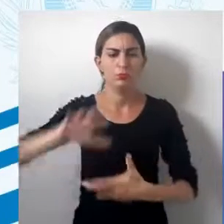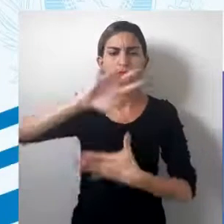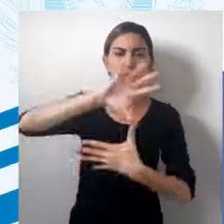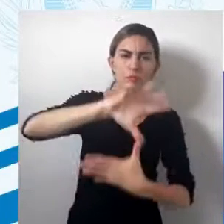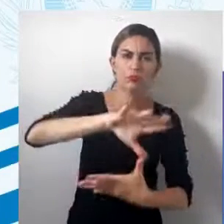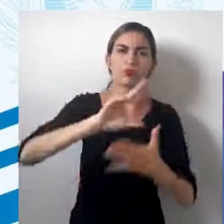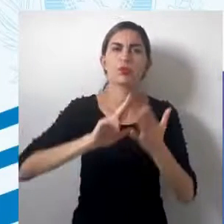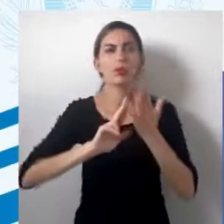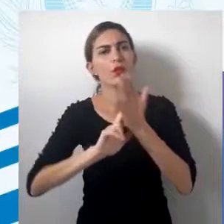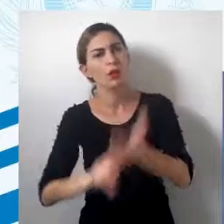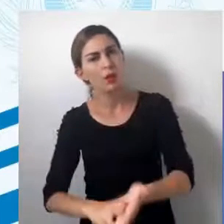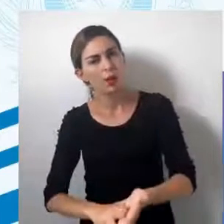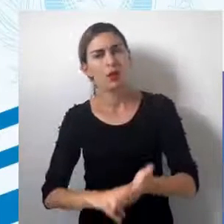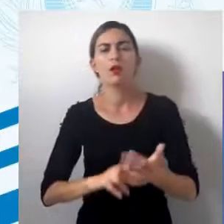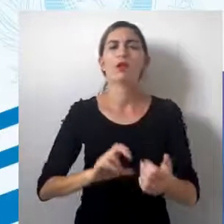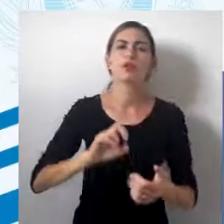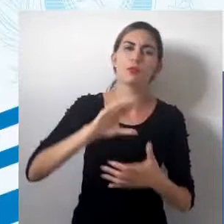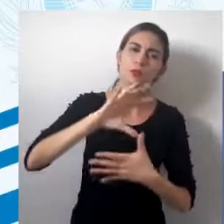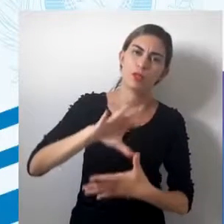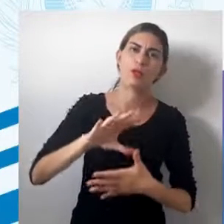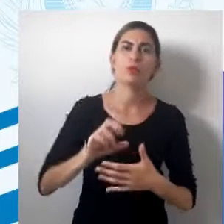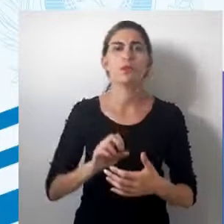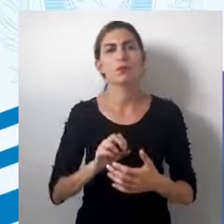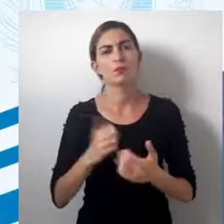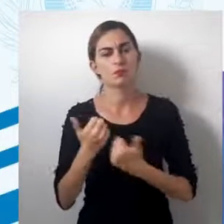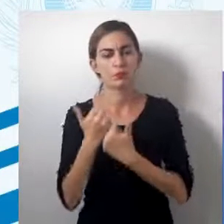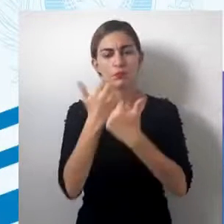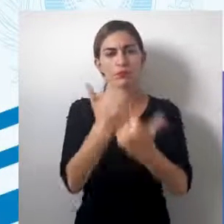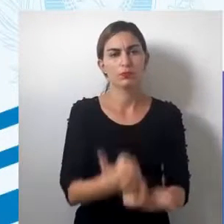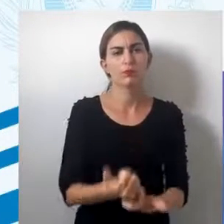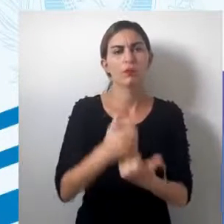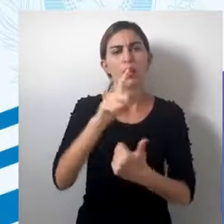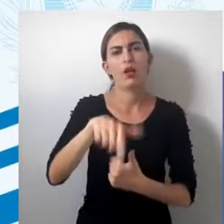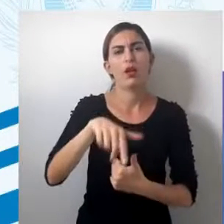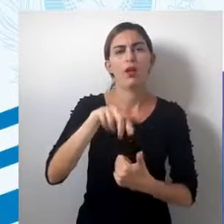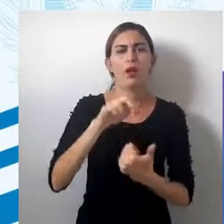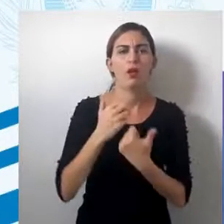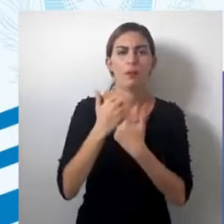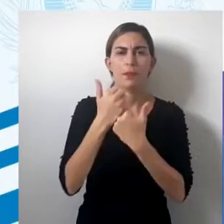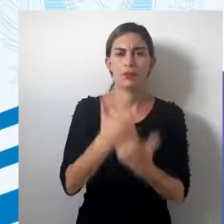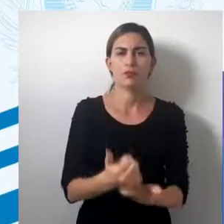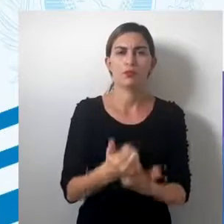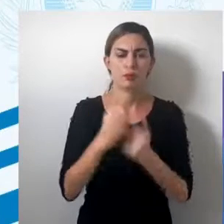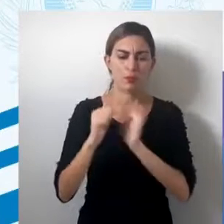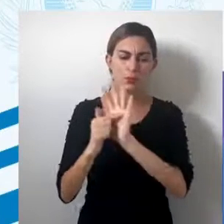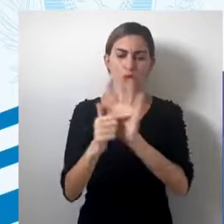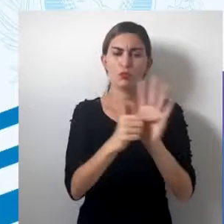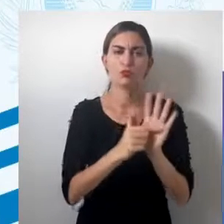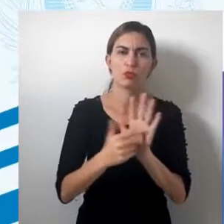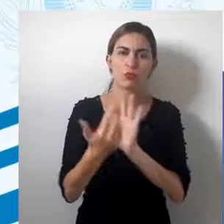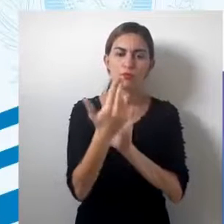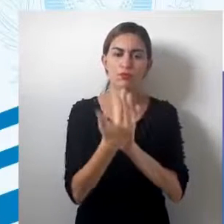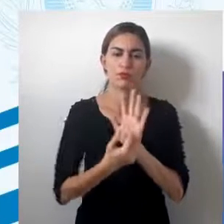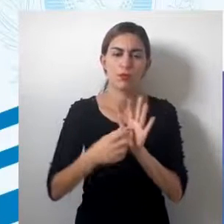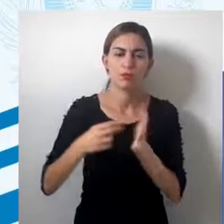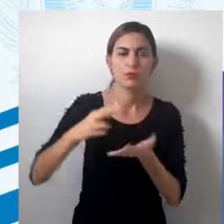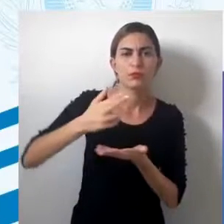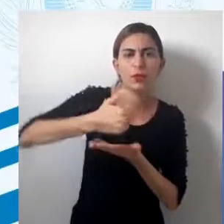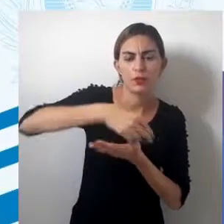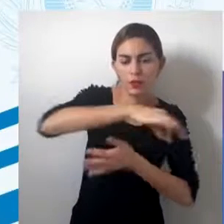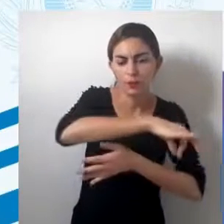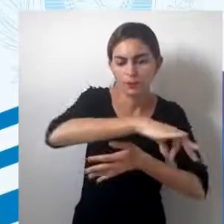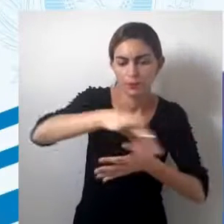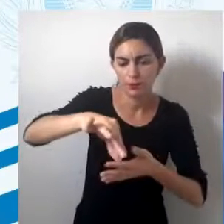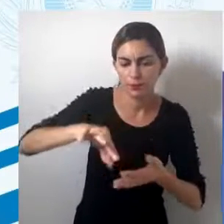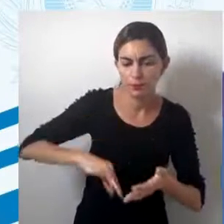A carta, não é? Ou o mapa é a forma de representar esse espaço e grafar esse espaço, ou seja,